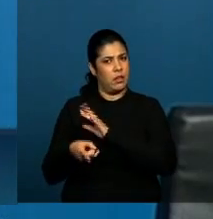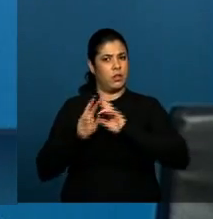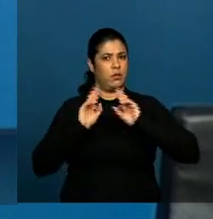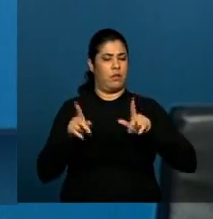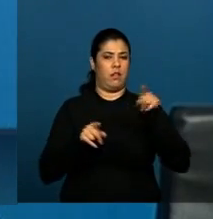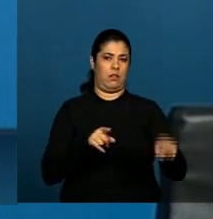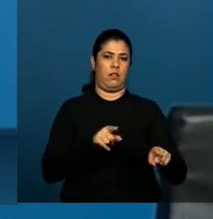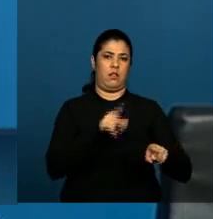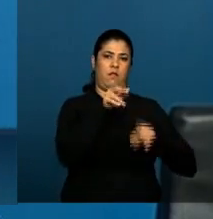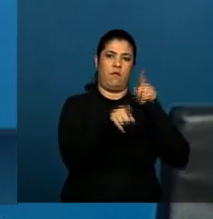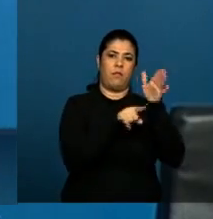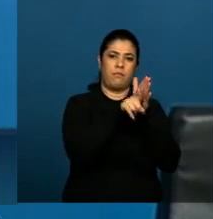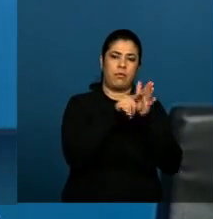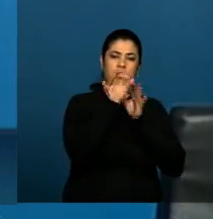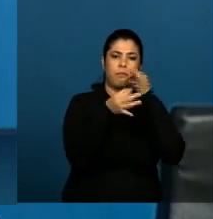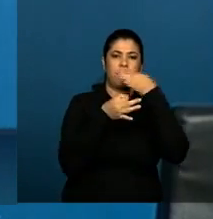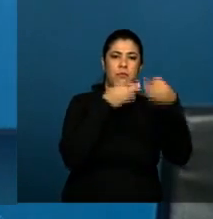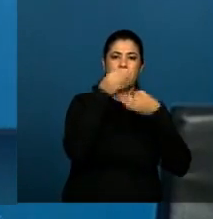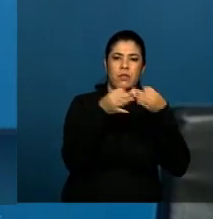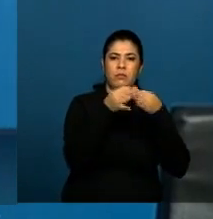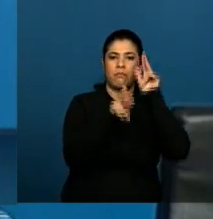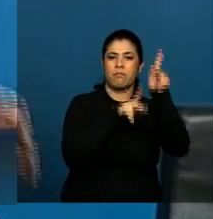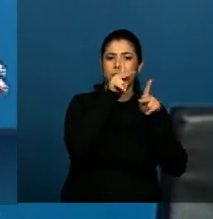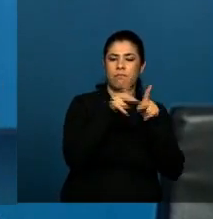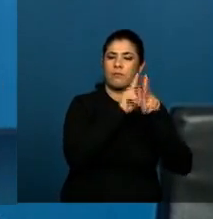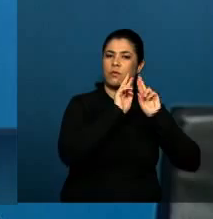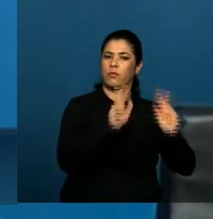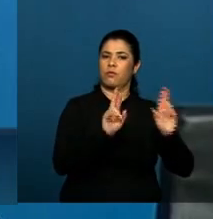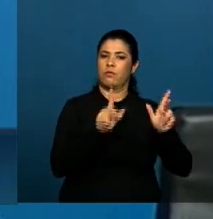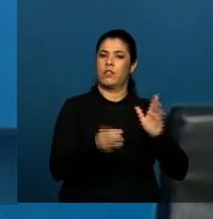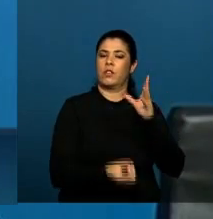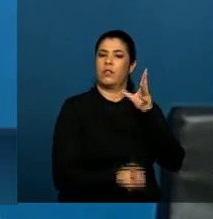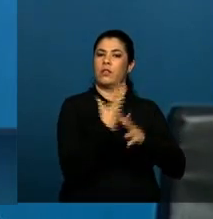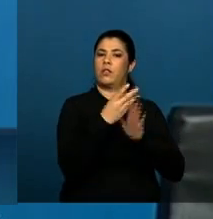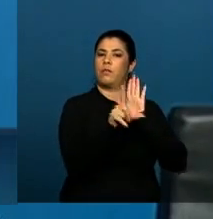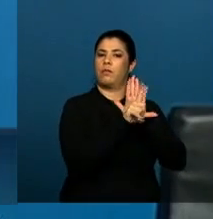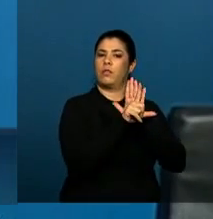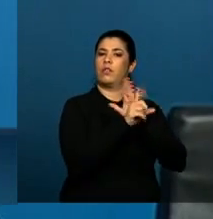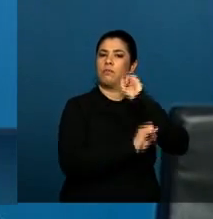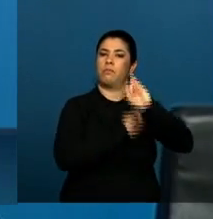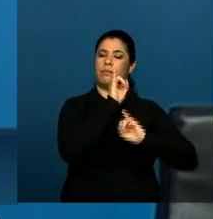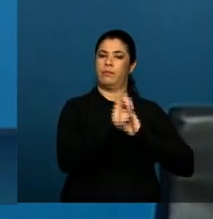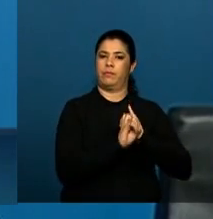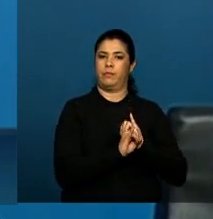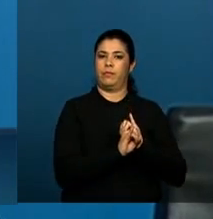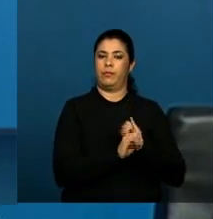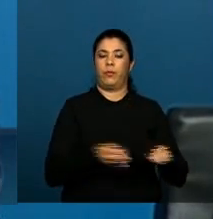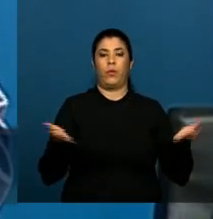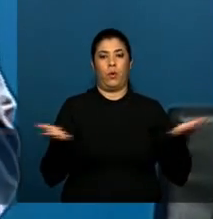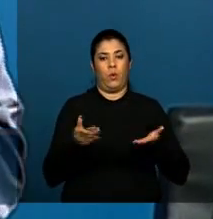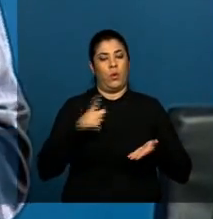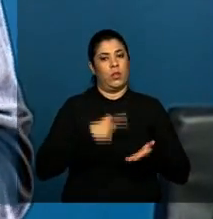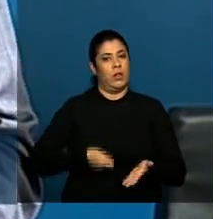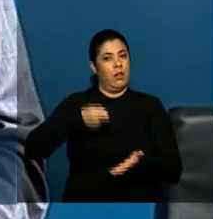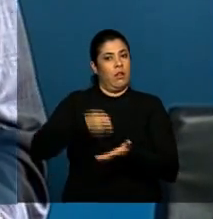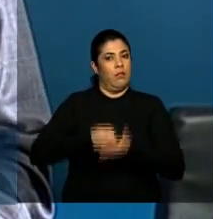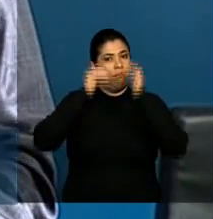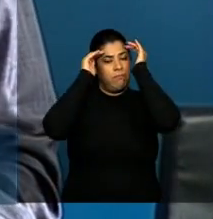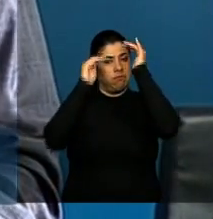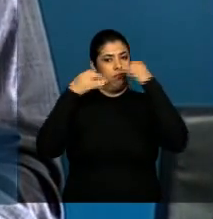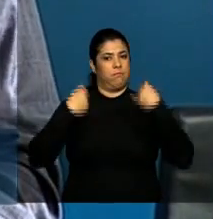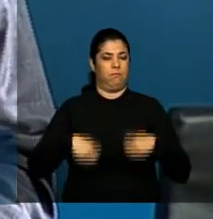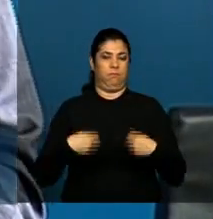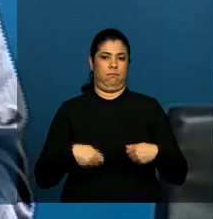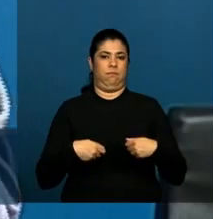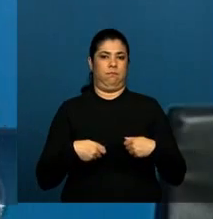criou essa nova referência legislativa. Portanto, acho que hoje nós temos um dever fundamental,